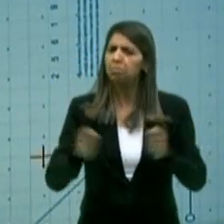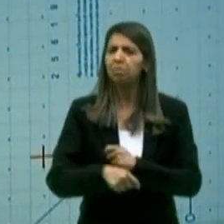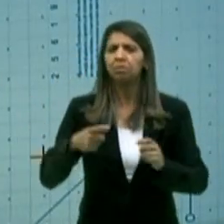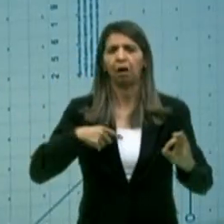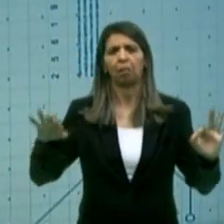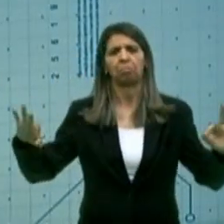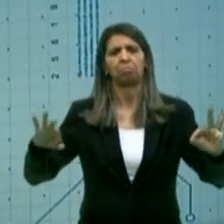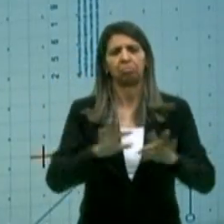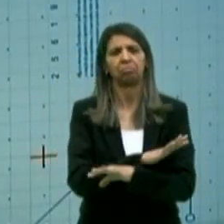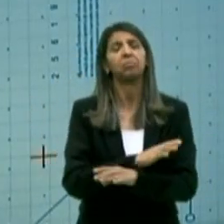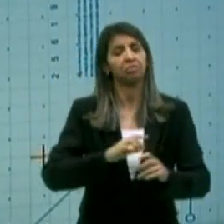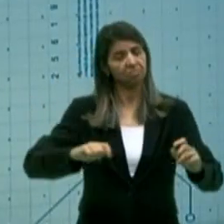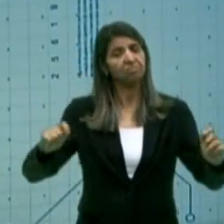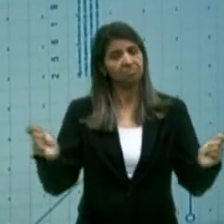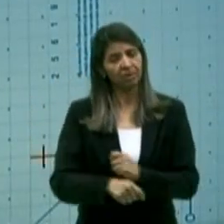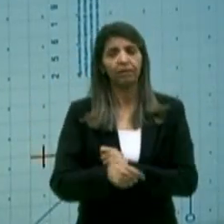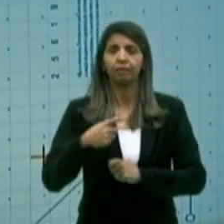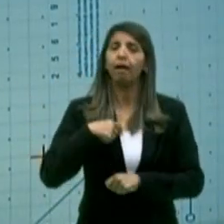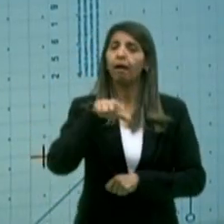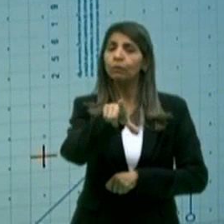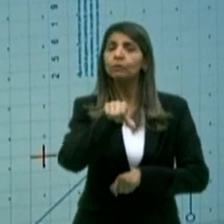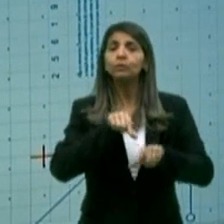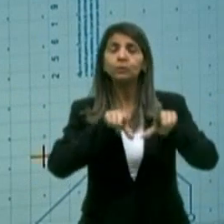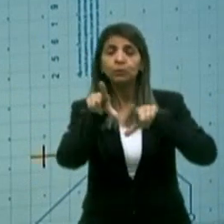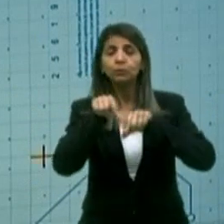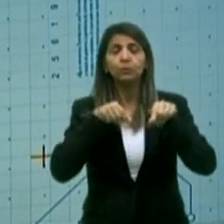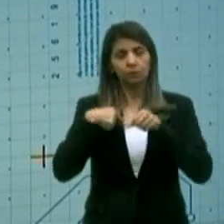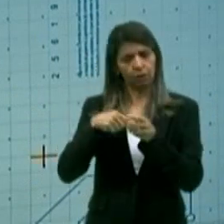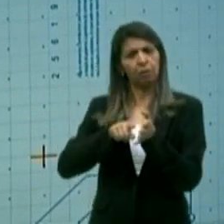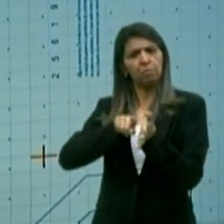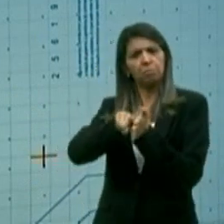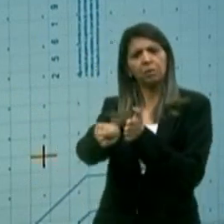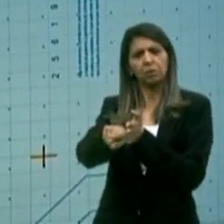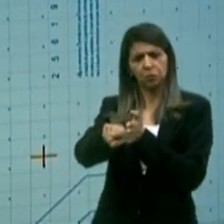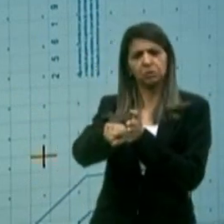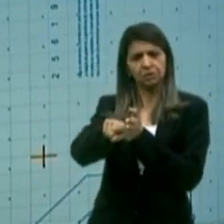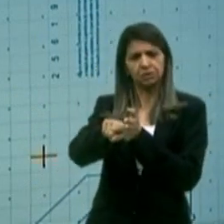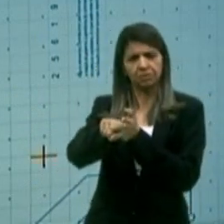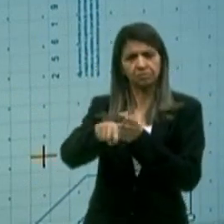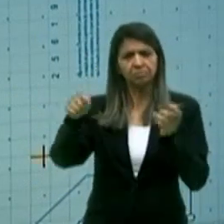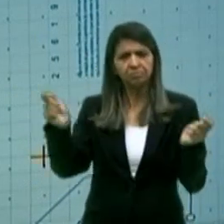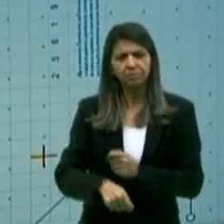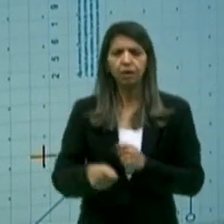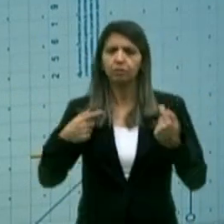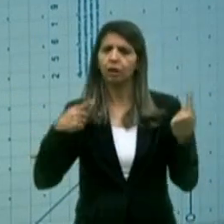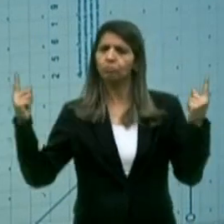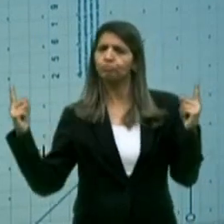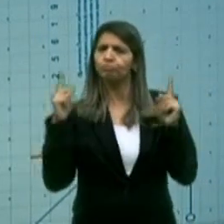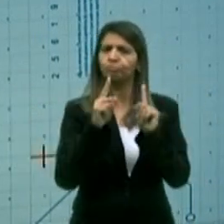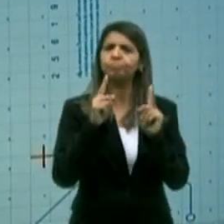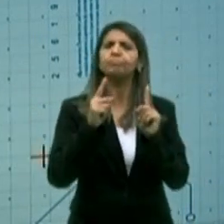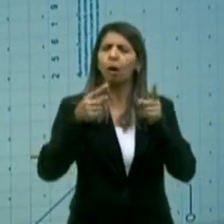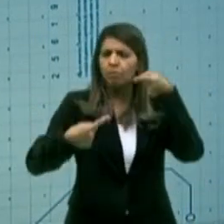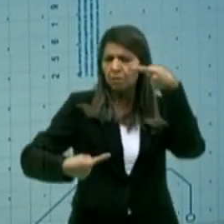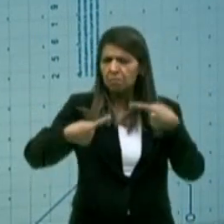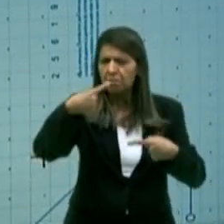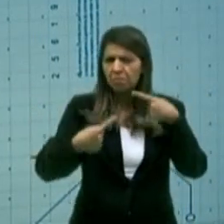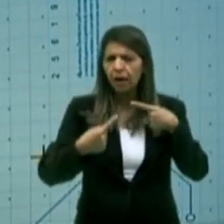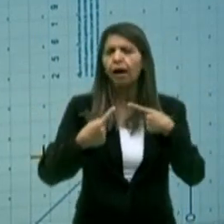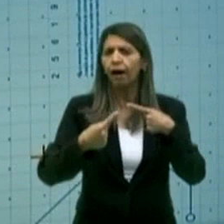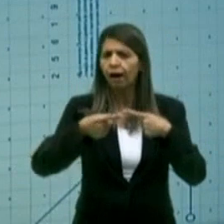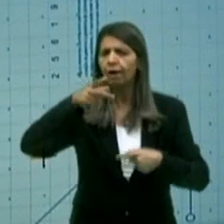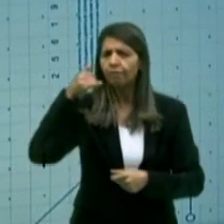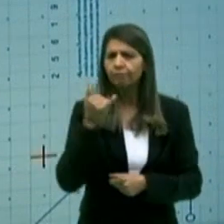candidato possa escolher com quem ele vai fazer esse primeiro debate. Lembrando também que Nilvan